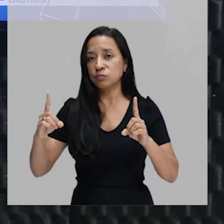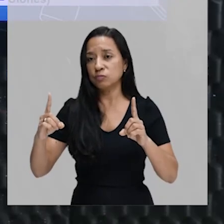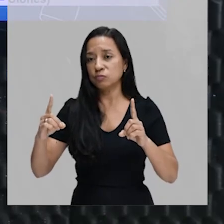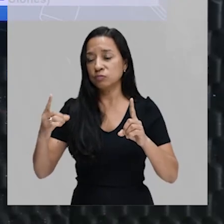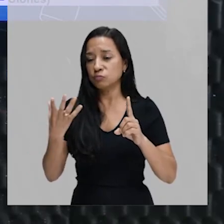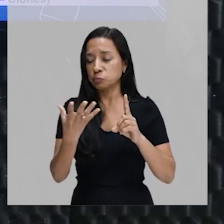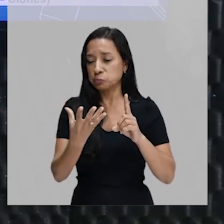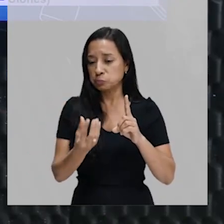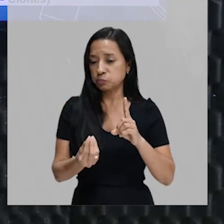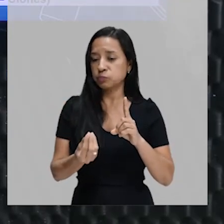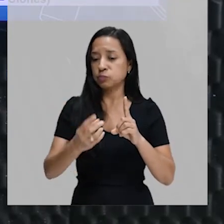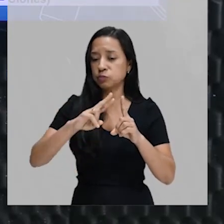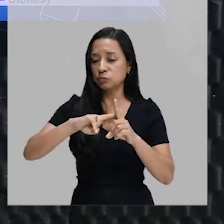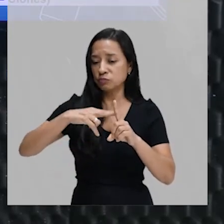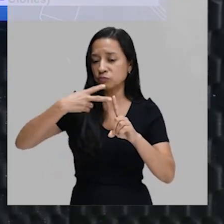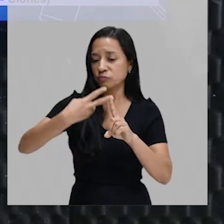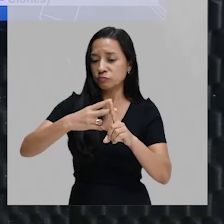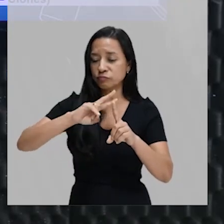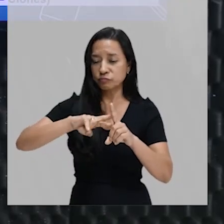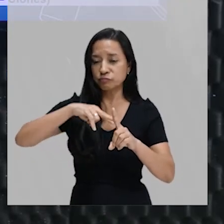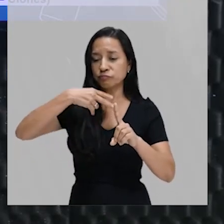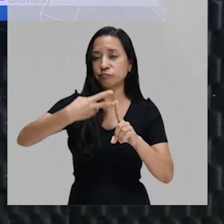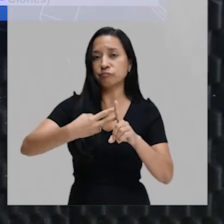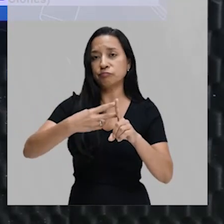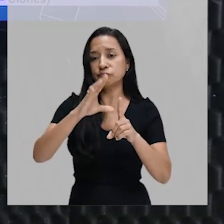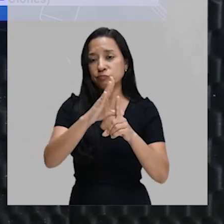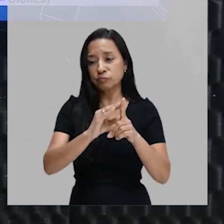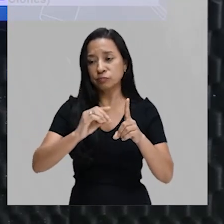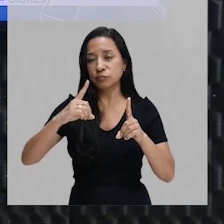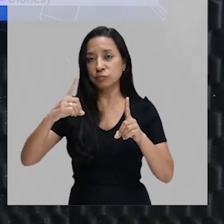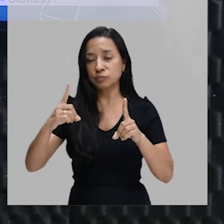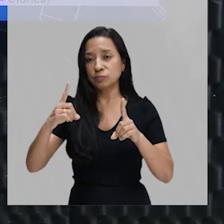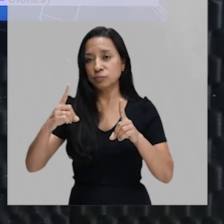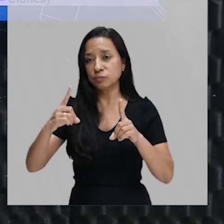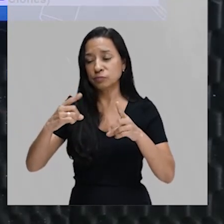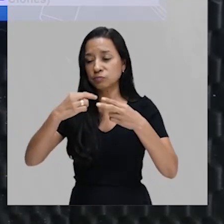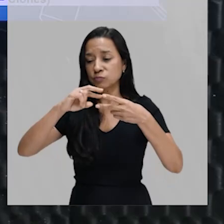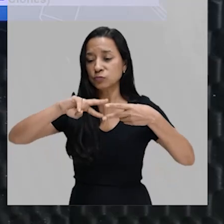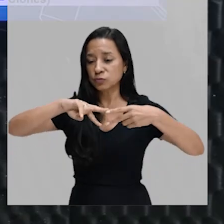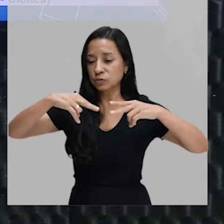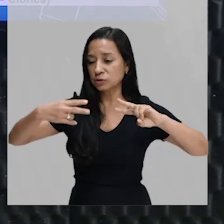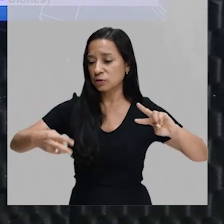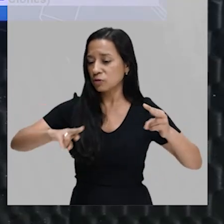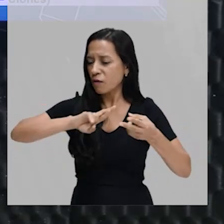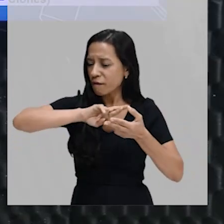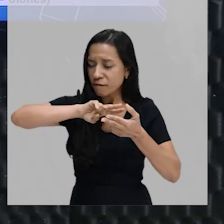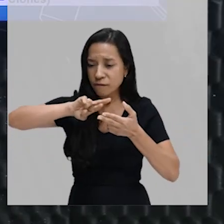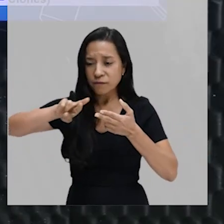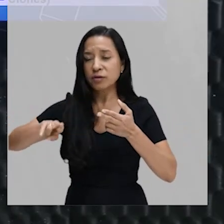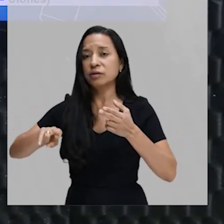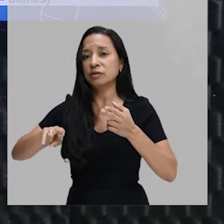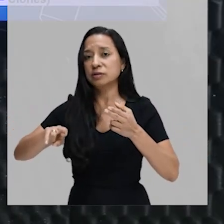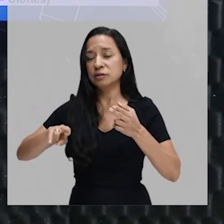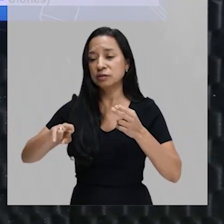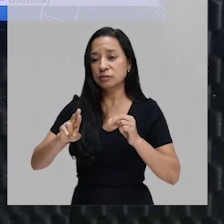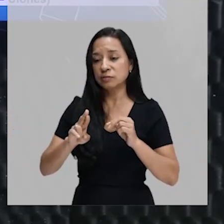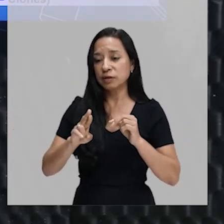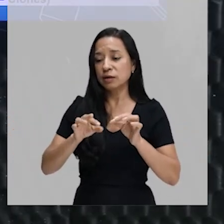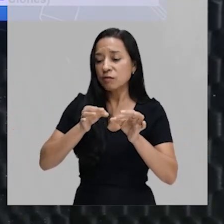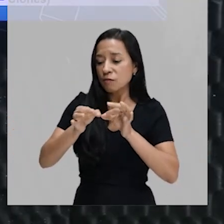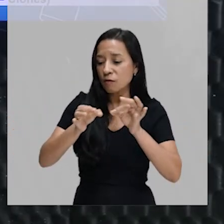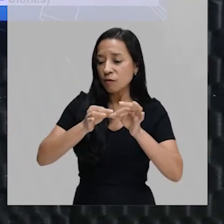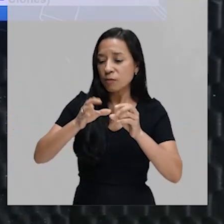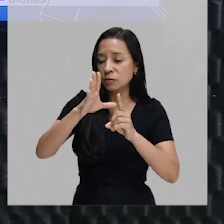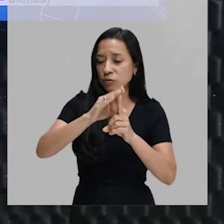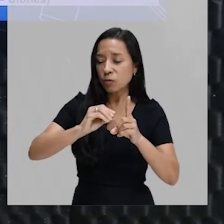repetir ou multiplicar o seu material genético várias vezes, formando cópias idênticas. Então, essas